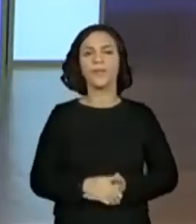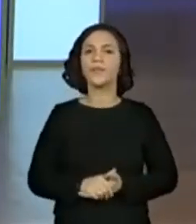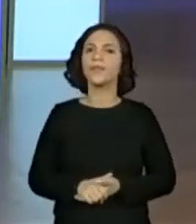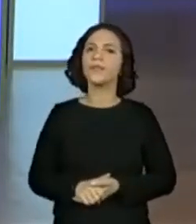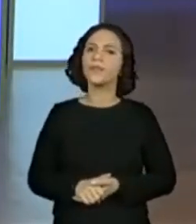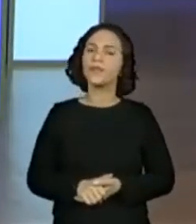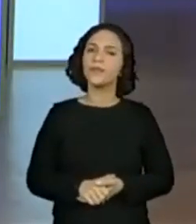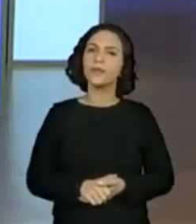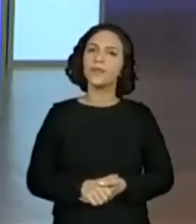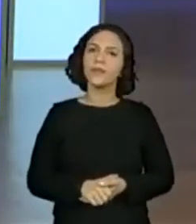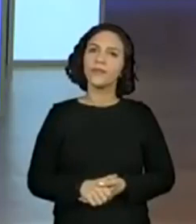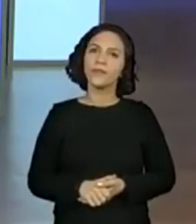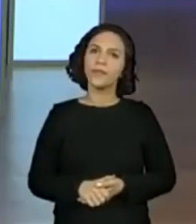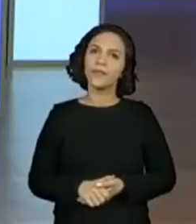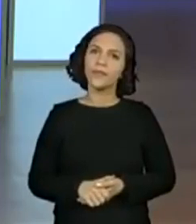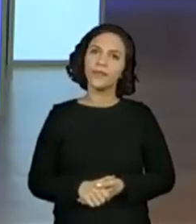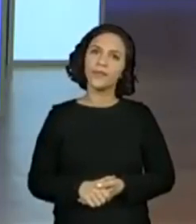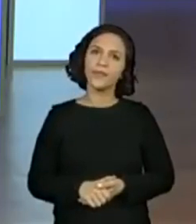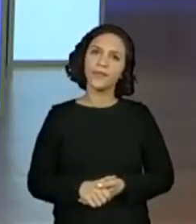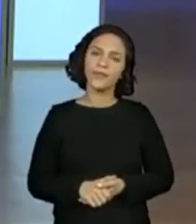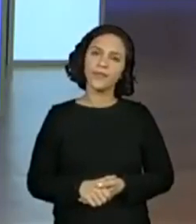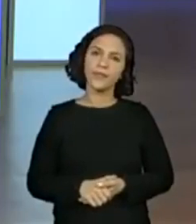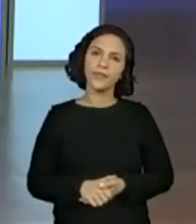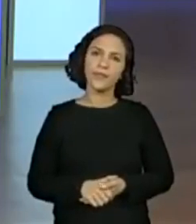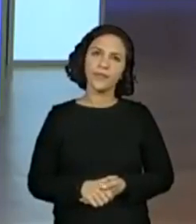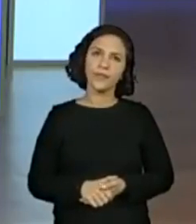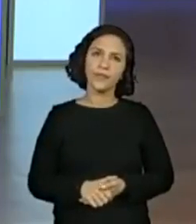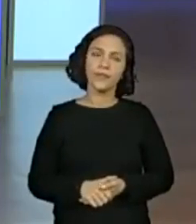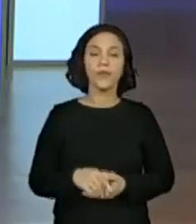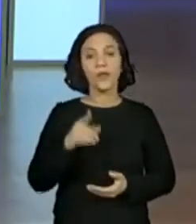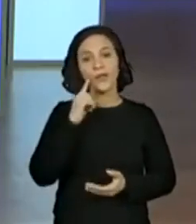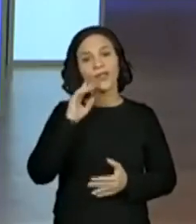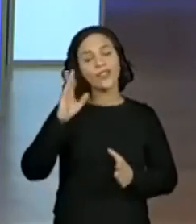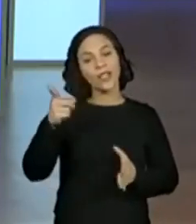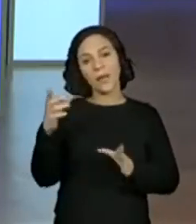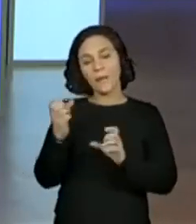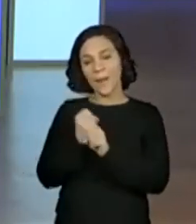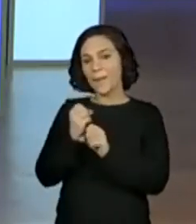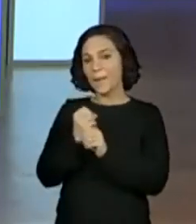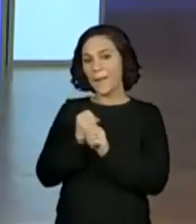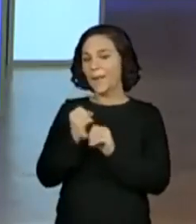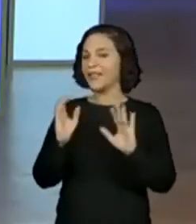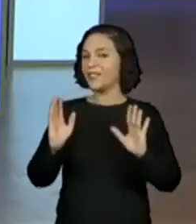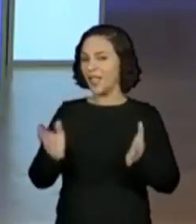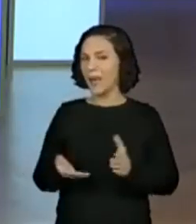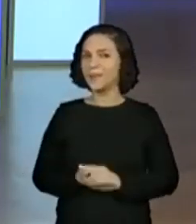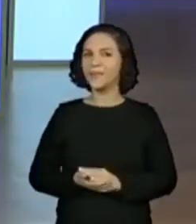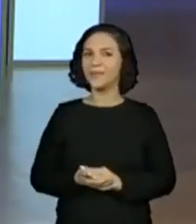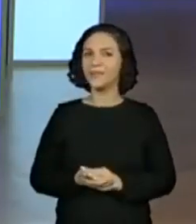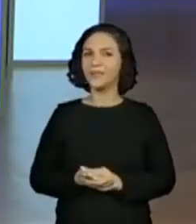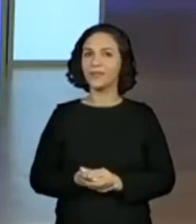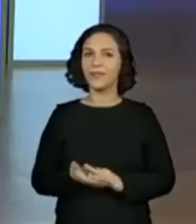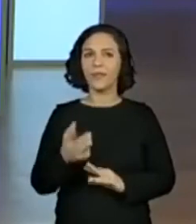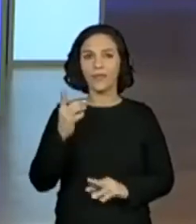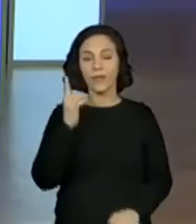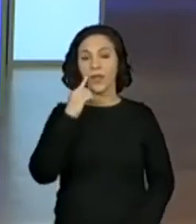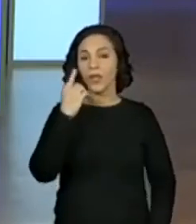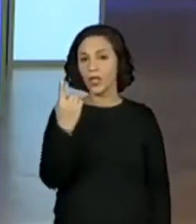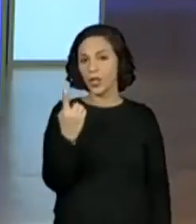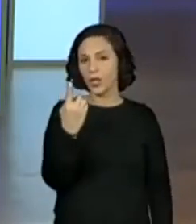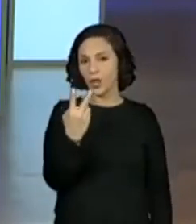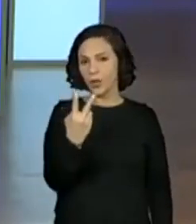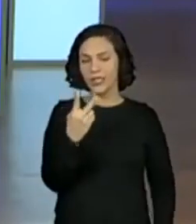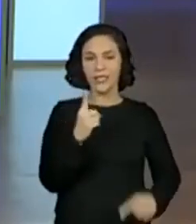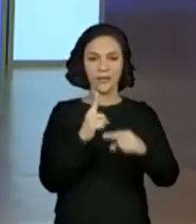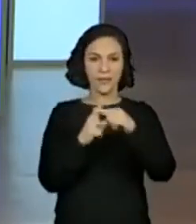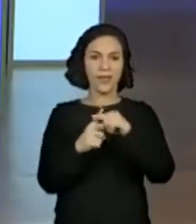vamos colocar doze. Isso. Ah lá, eles já estão fazendo a conta. Doze mais sete, já estão pondo até o resultado